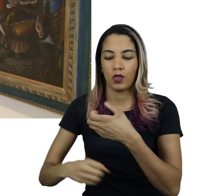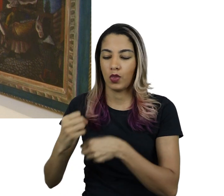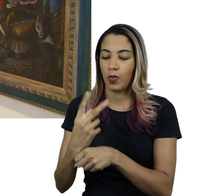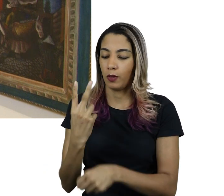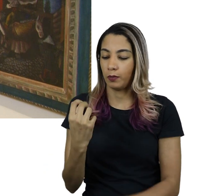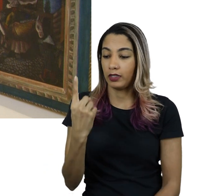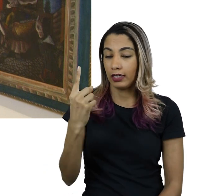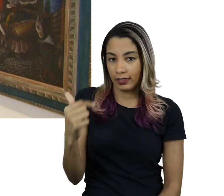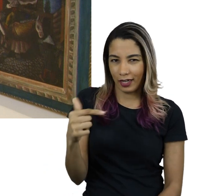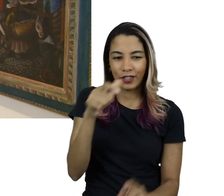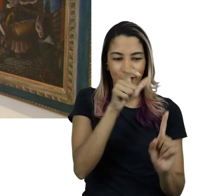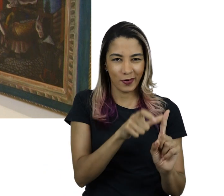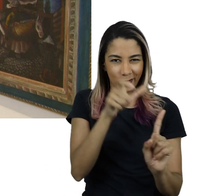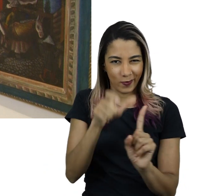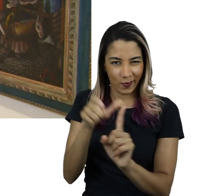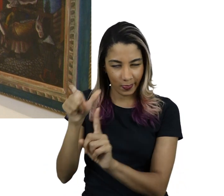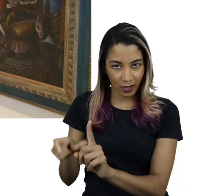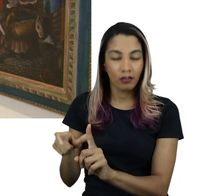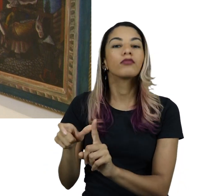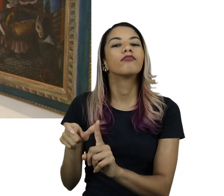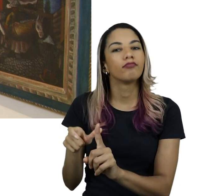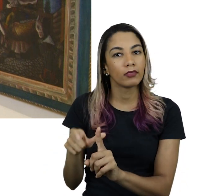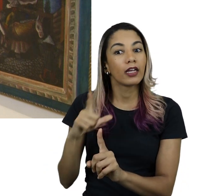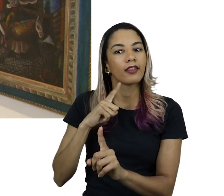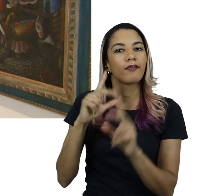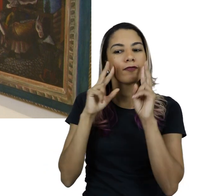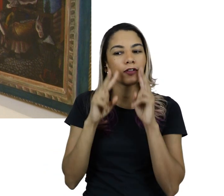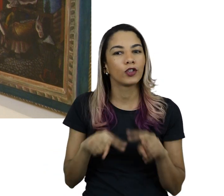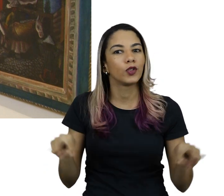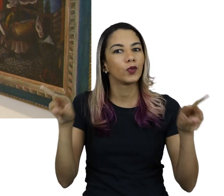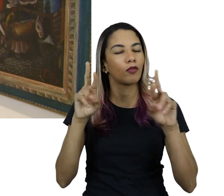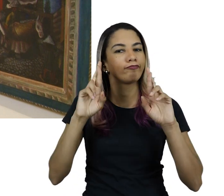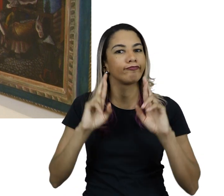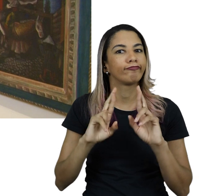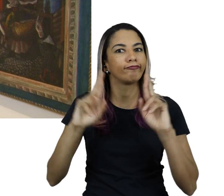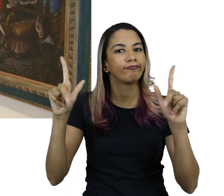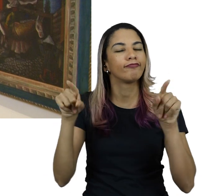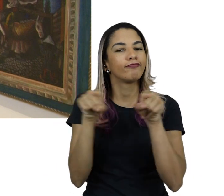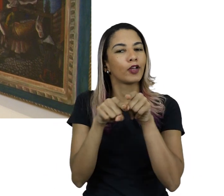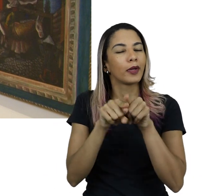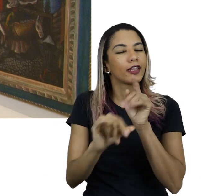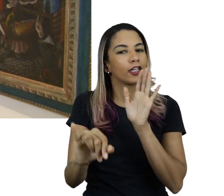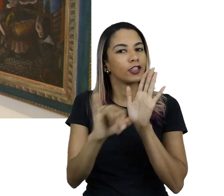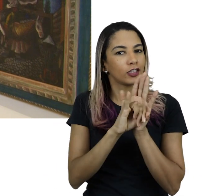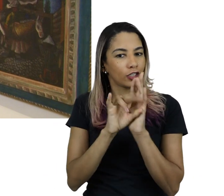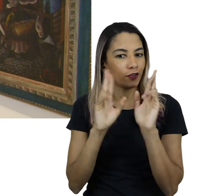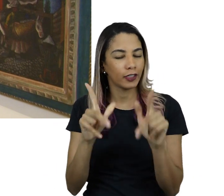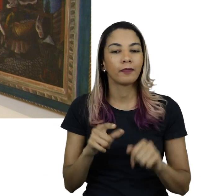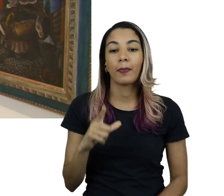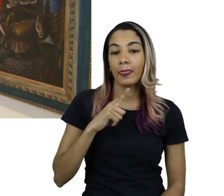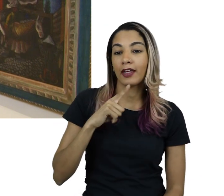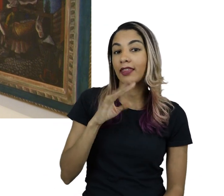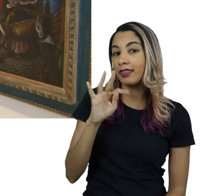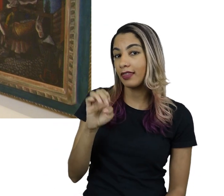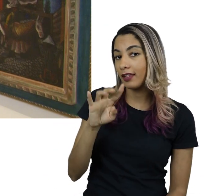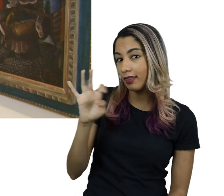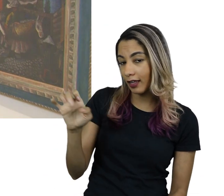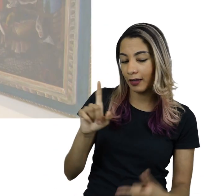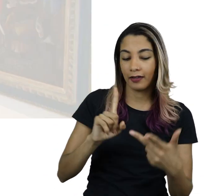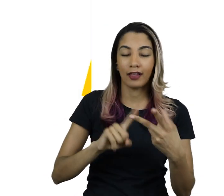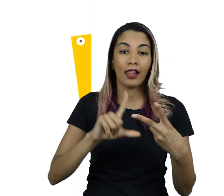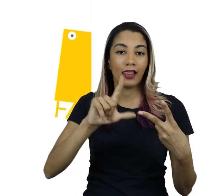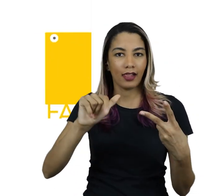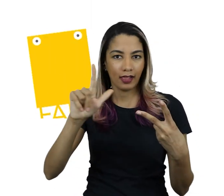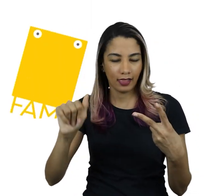2017, os personagens do projeto ganharam um novo visual e novas identidades. A